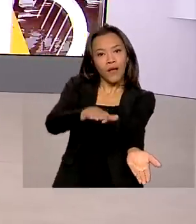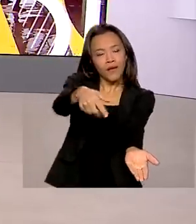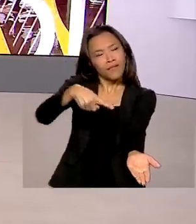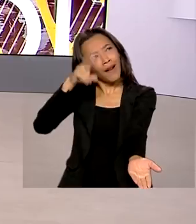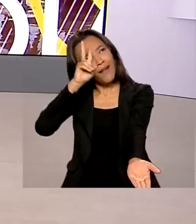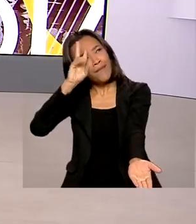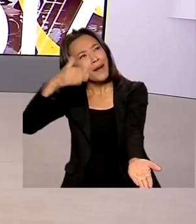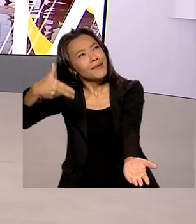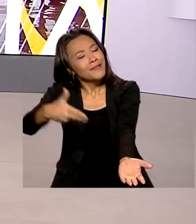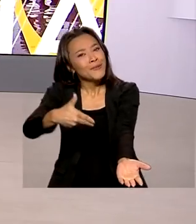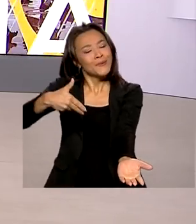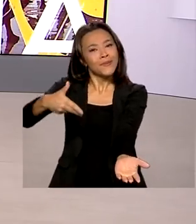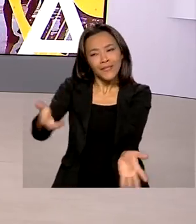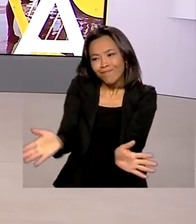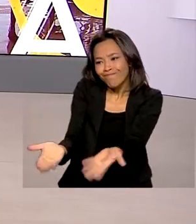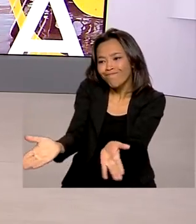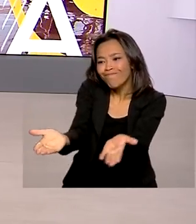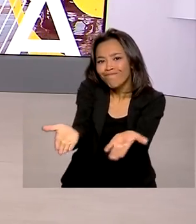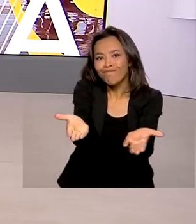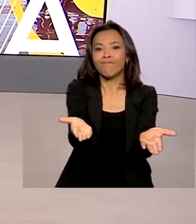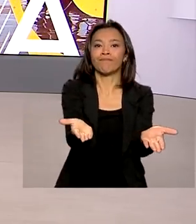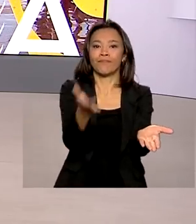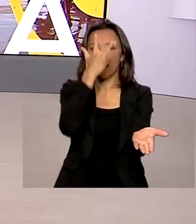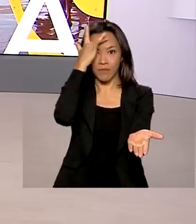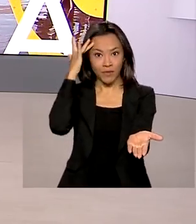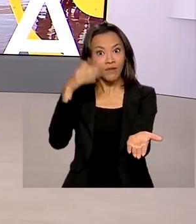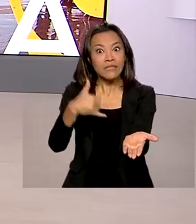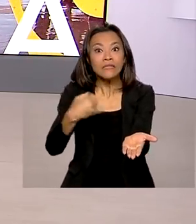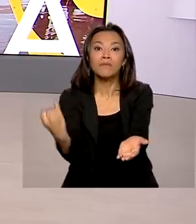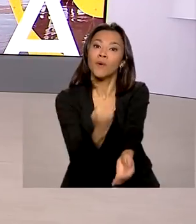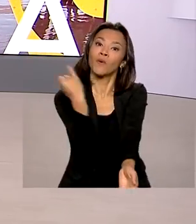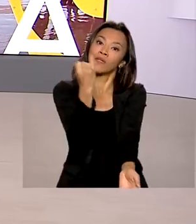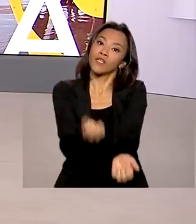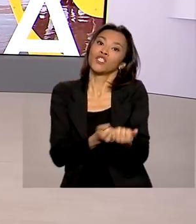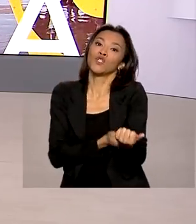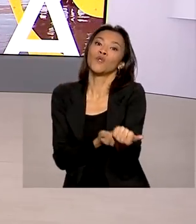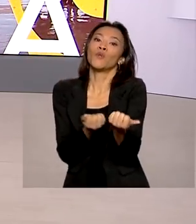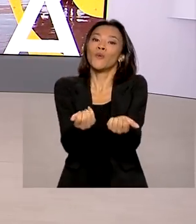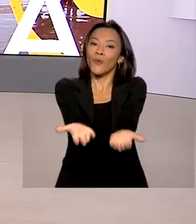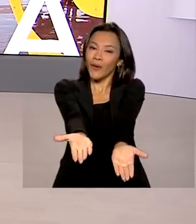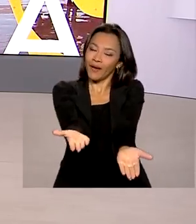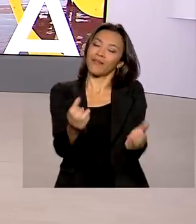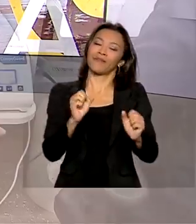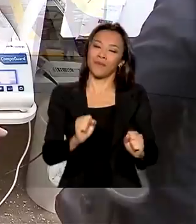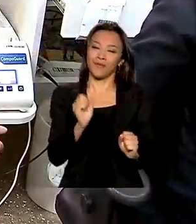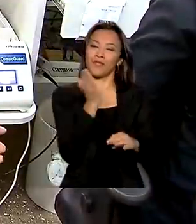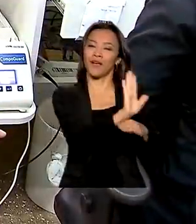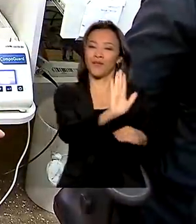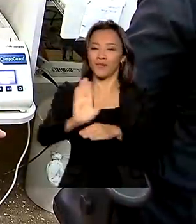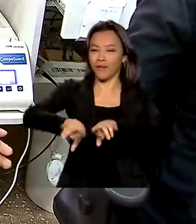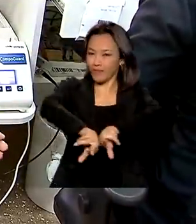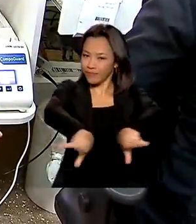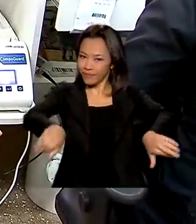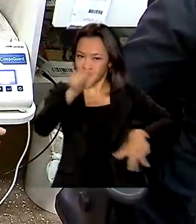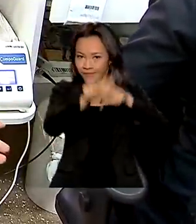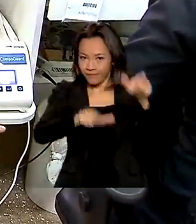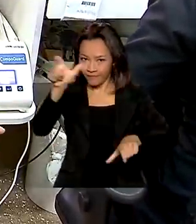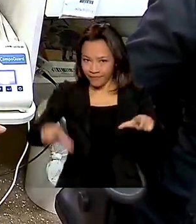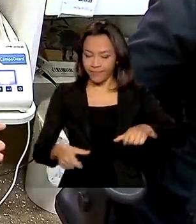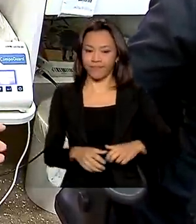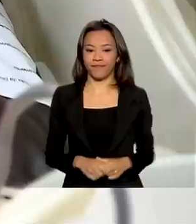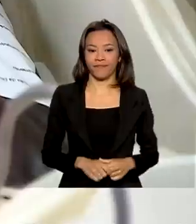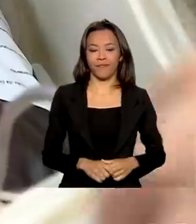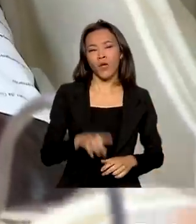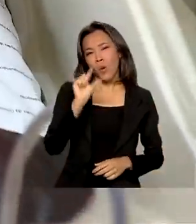atitude e sensibilizar as pessoas para a importância da doação que pode salvar vidas. Um